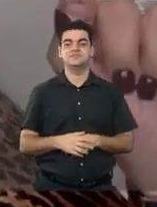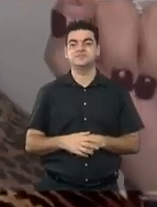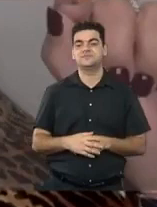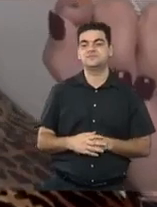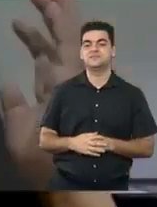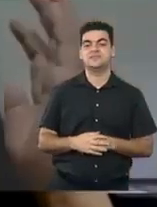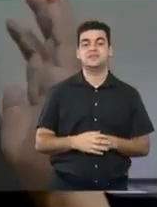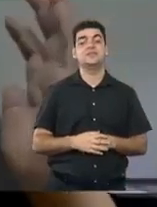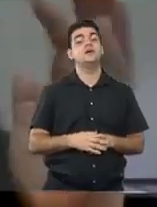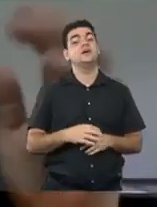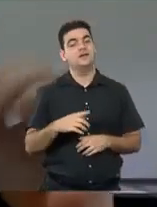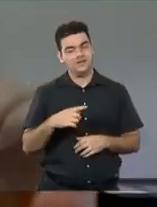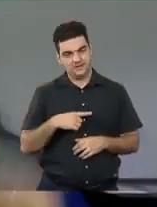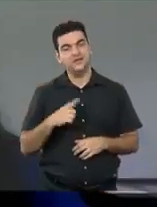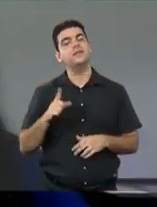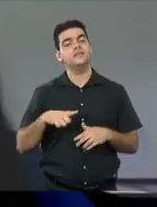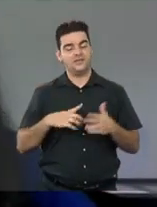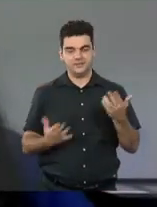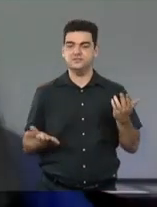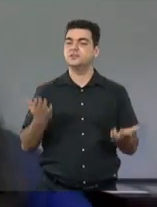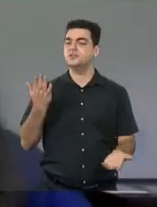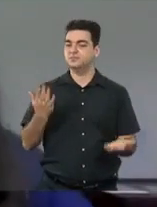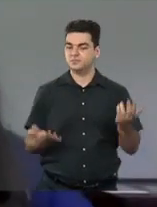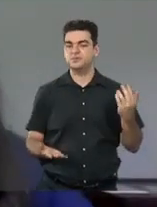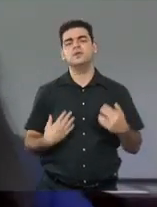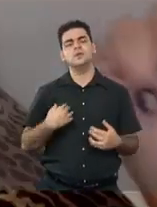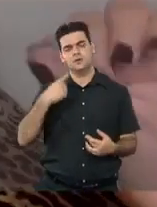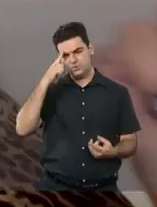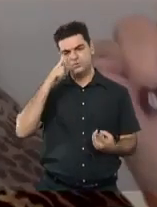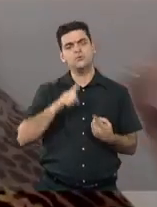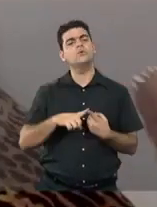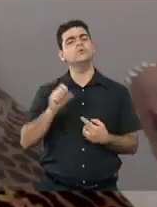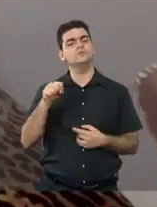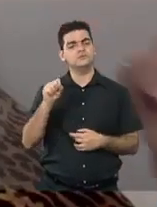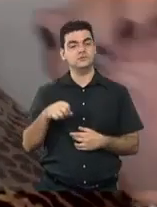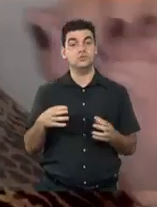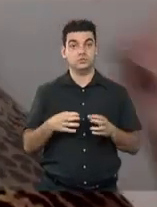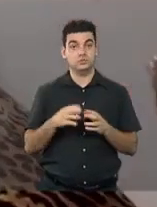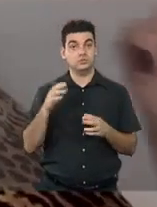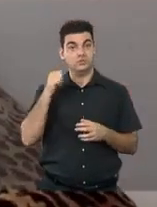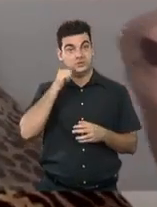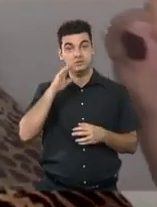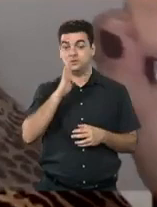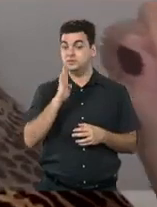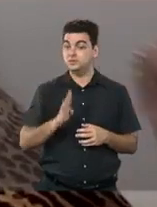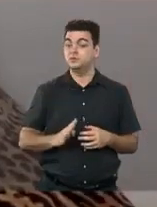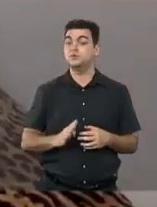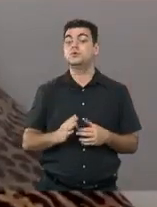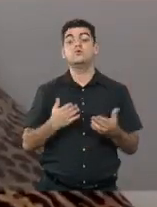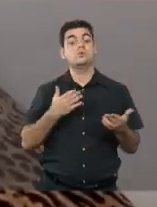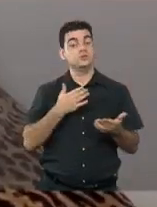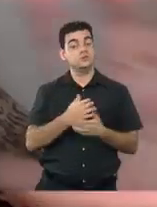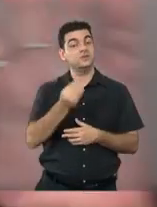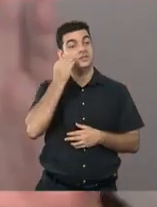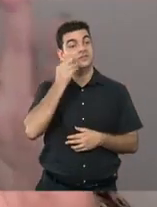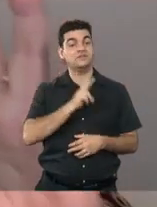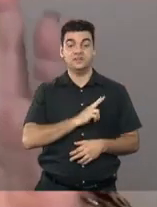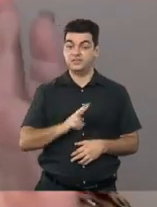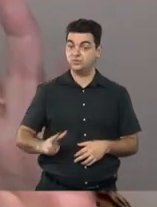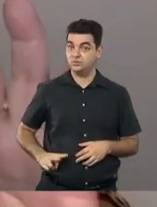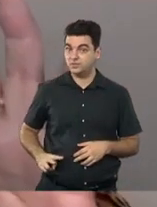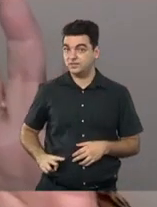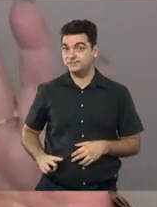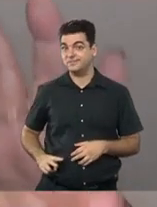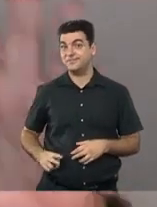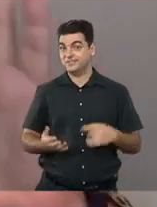falando que dá uma diferença muito grande, mas eu concordo com você, o Grupo Mulheres do Brasil começou a fazer para vereadoras, a gente